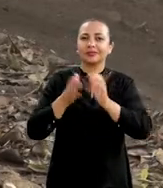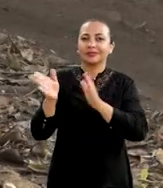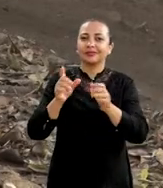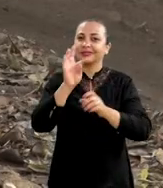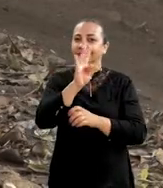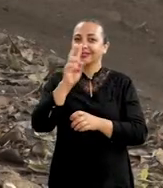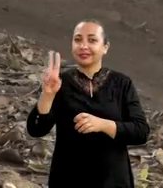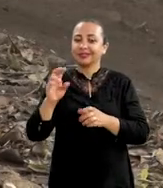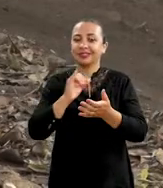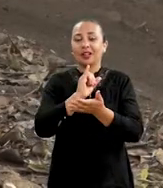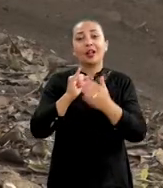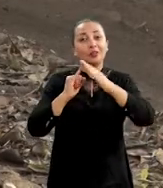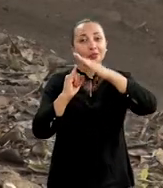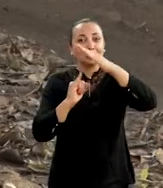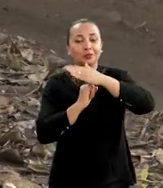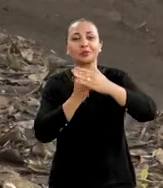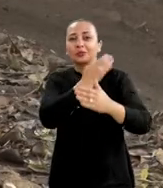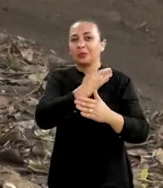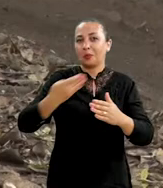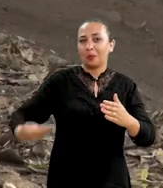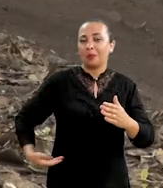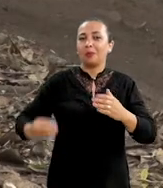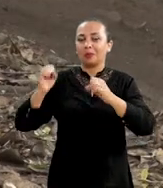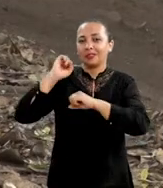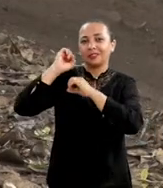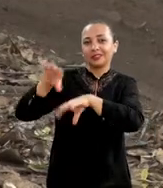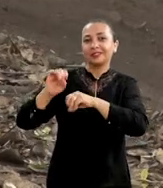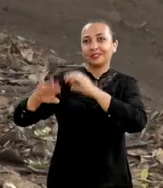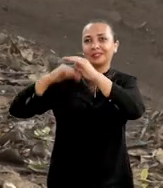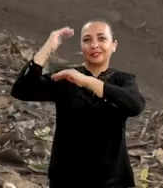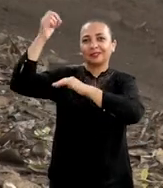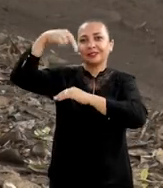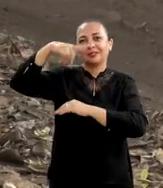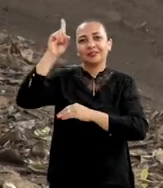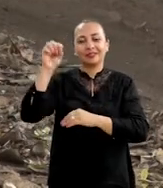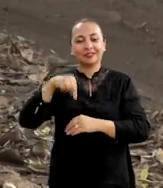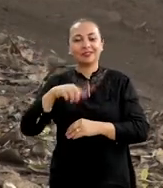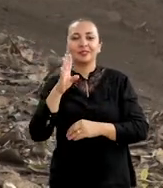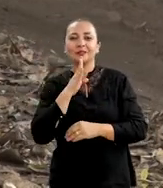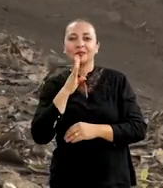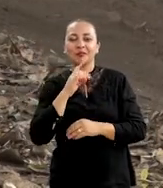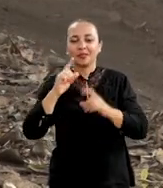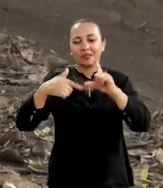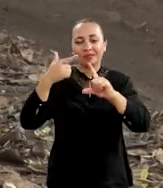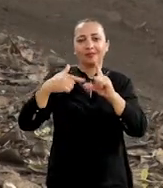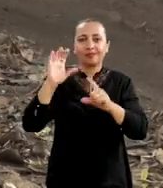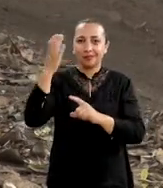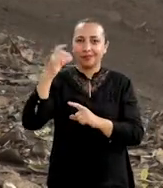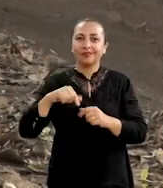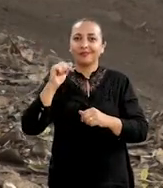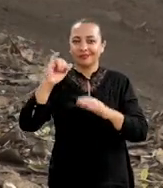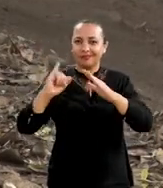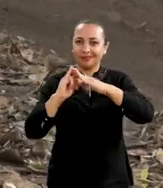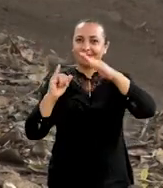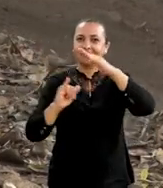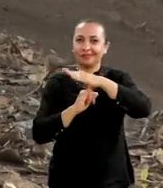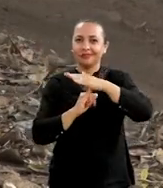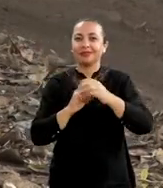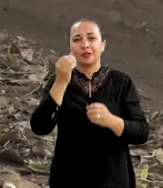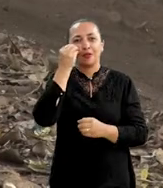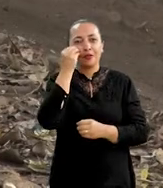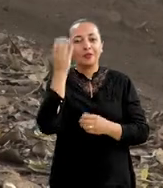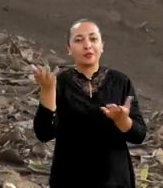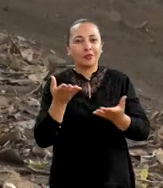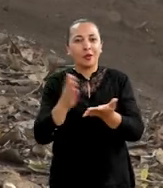TVs e instituições públicas de ensino superior nordestinas. Aqui a gente conhece as produções científicas dessas instituições,